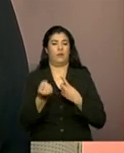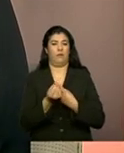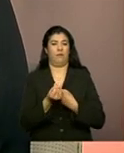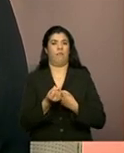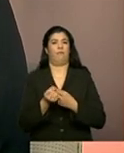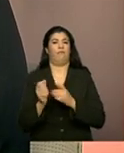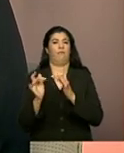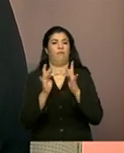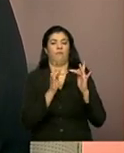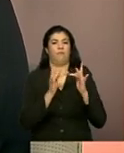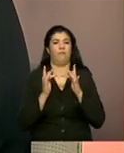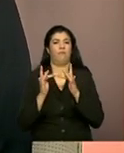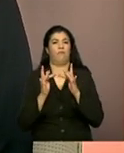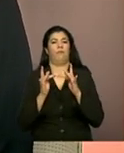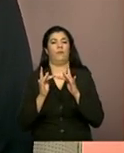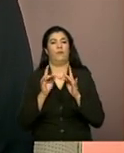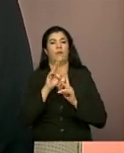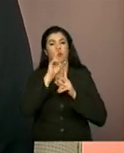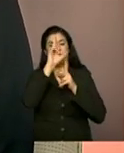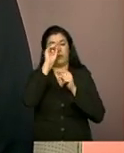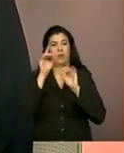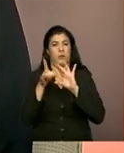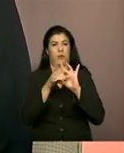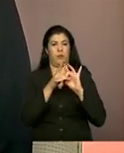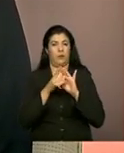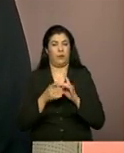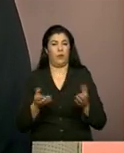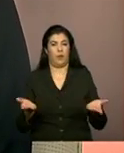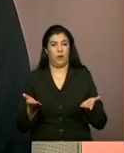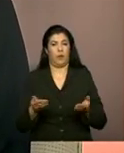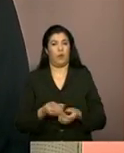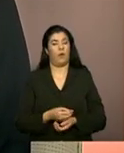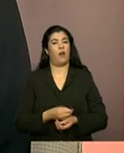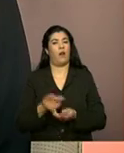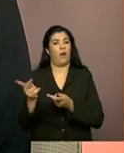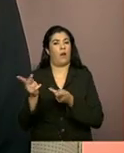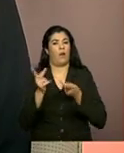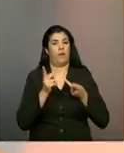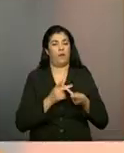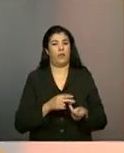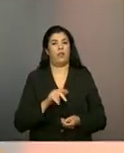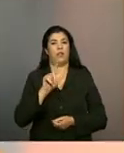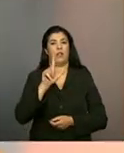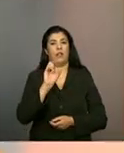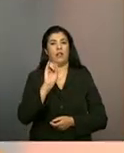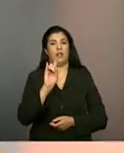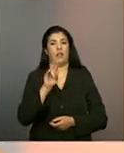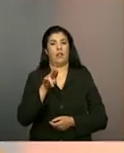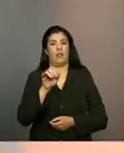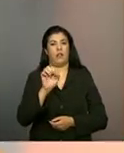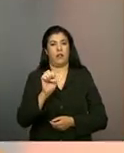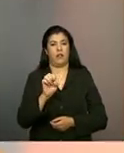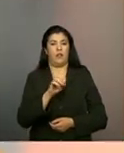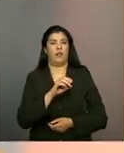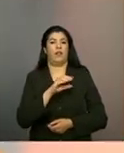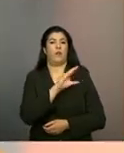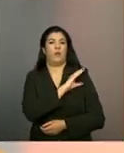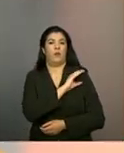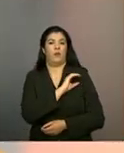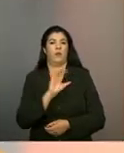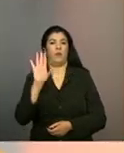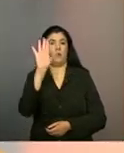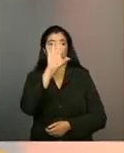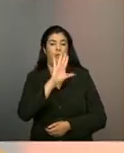fortalecimento de vínculos. Nossas convidadas deste terceiro bloco são Liliane Neves do Carmo, coordenadora-geral do